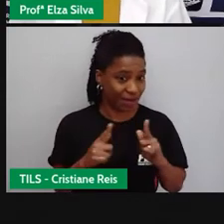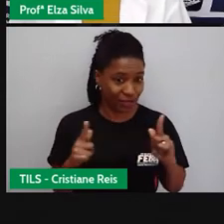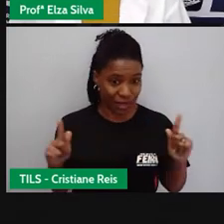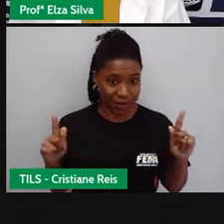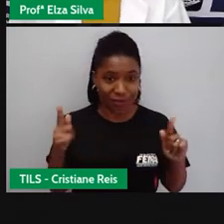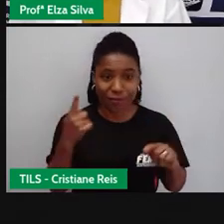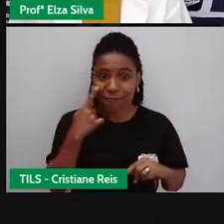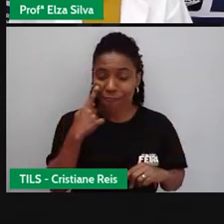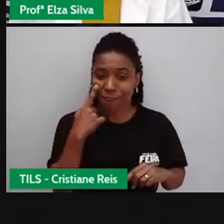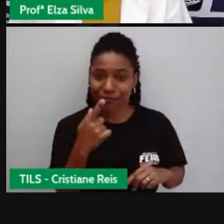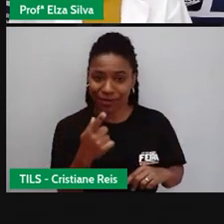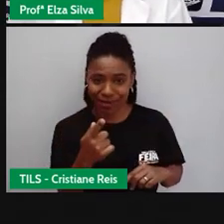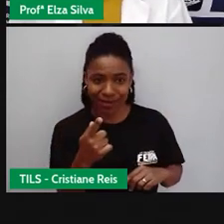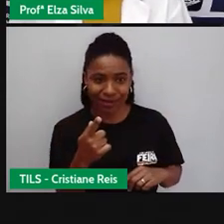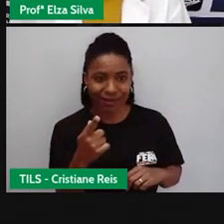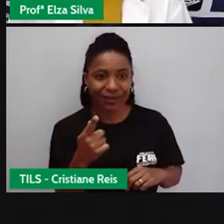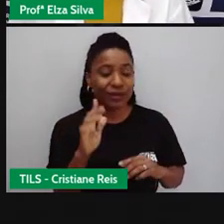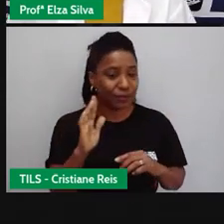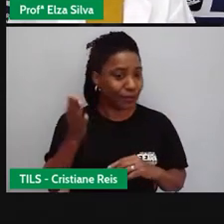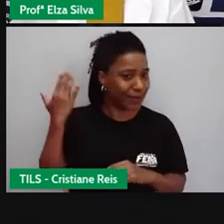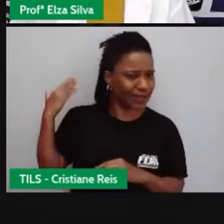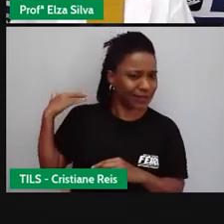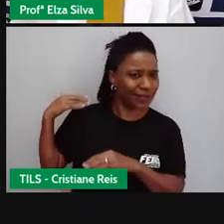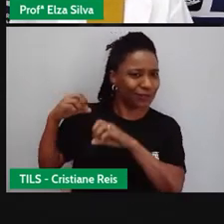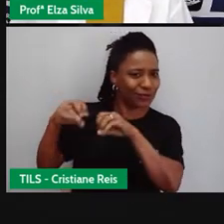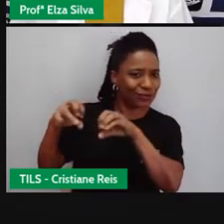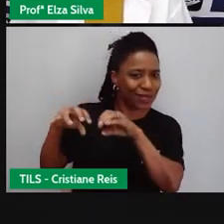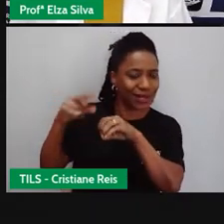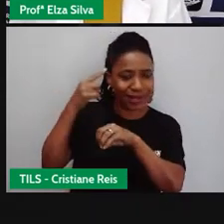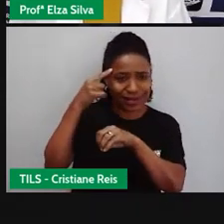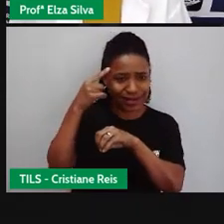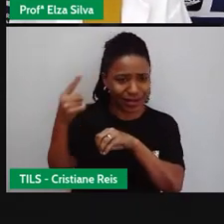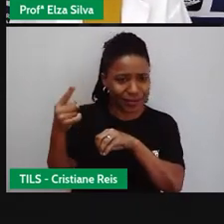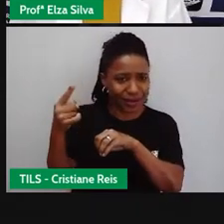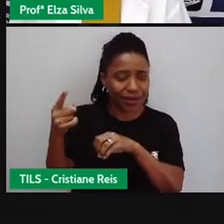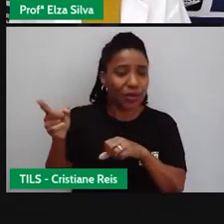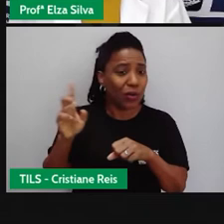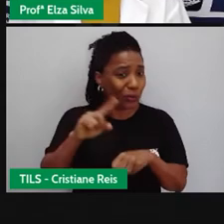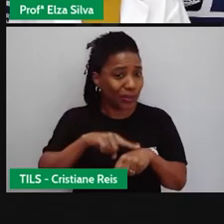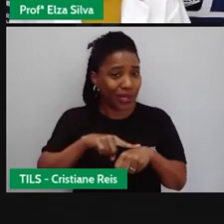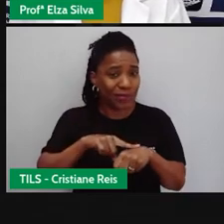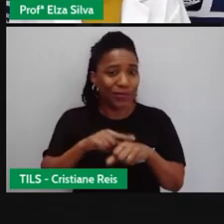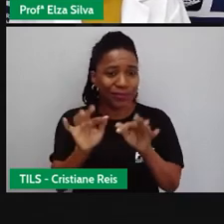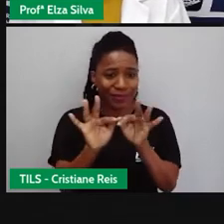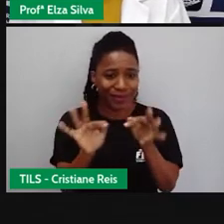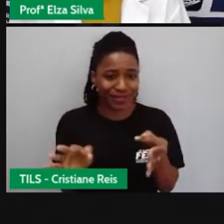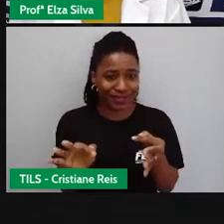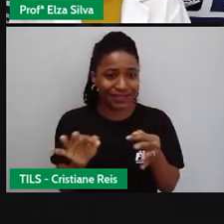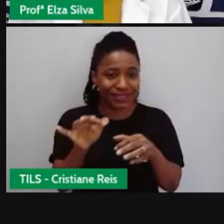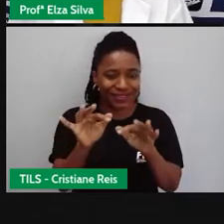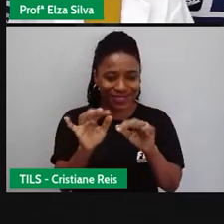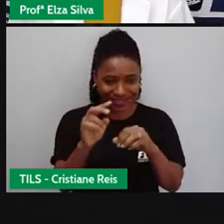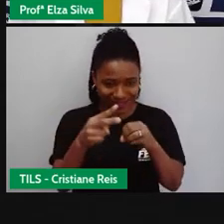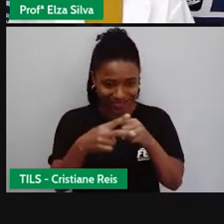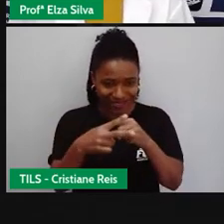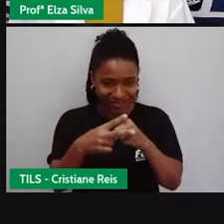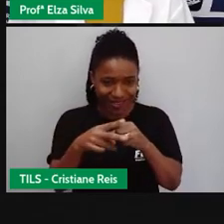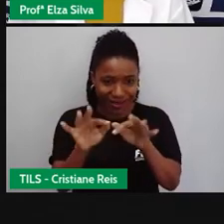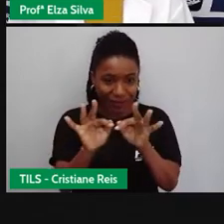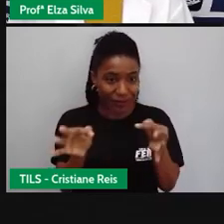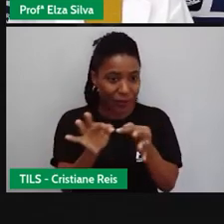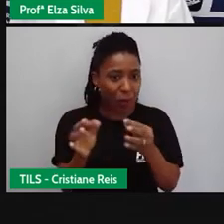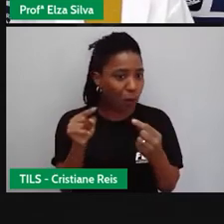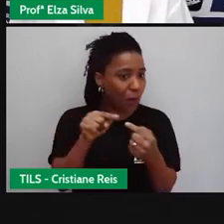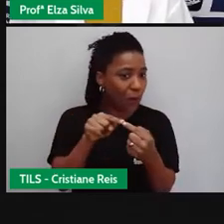aulas anteriores, já estudamos o simple present tense. O tempo presente simples. Vamos